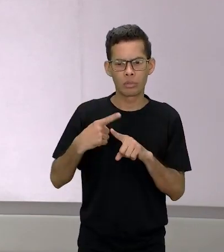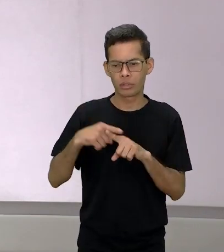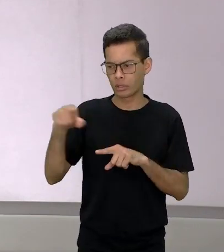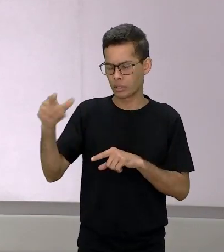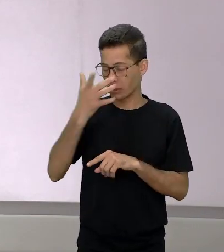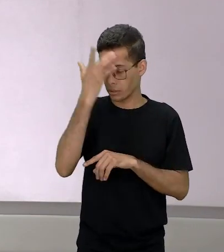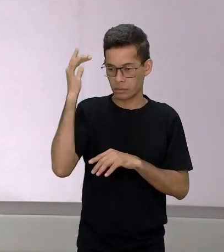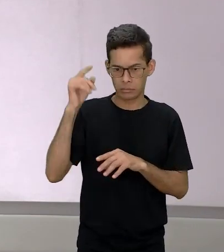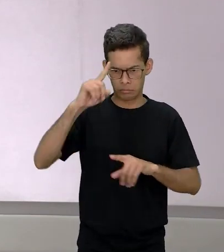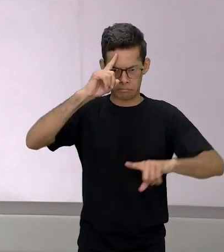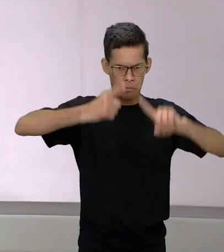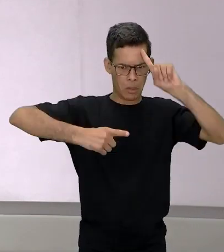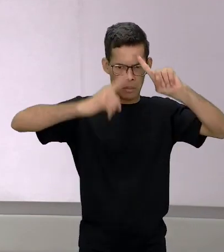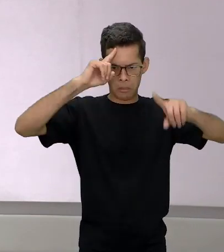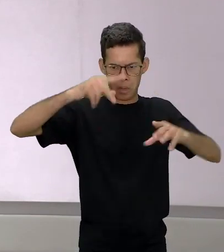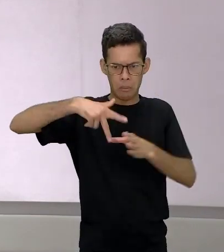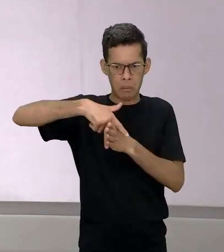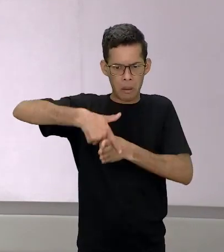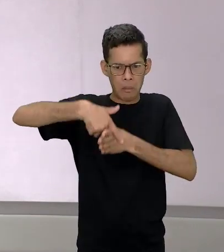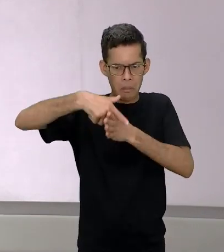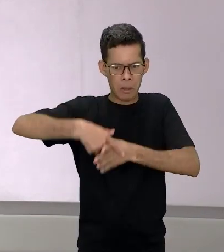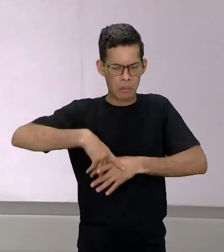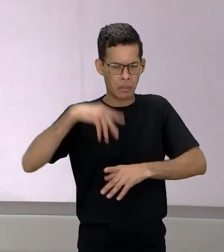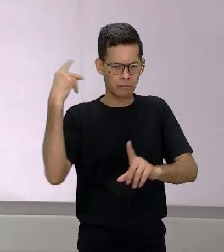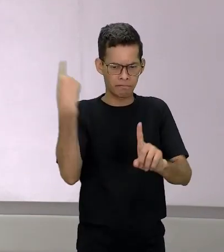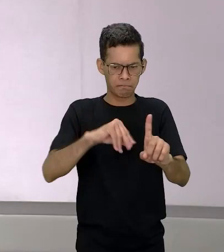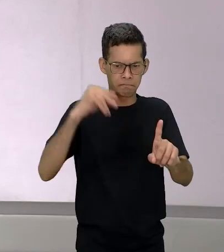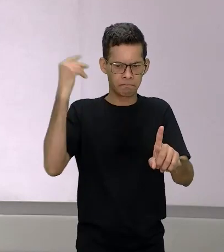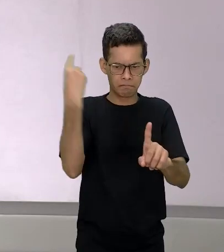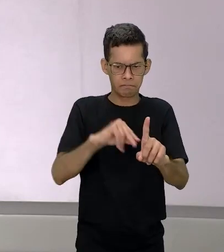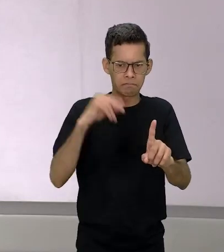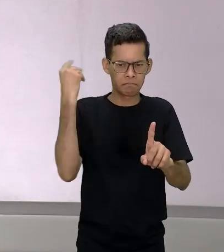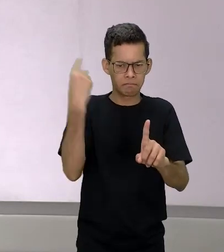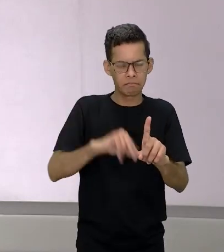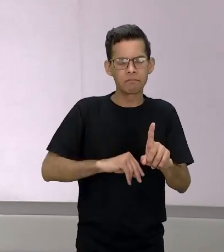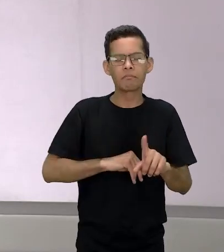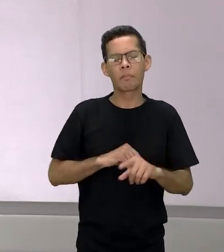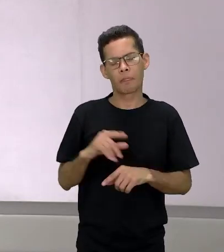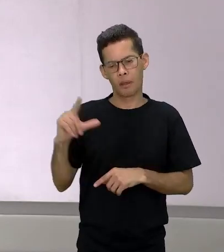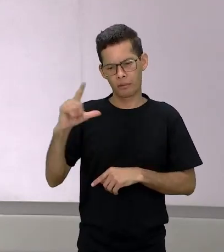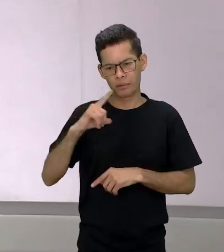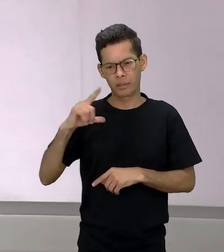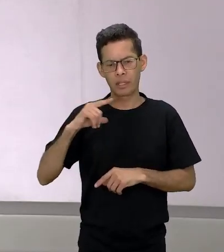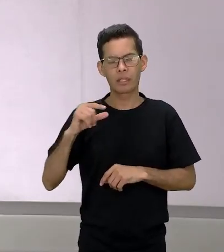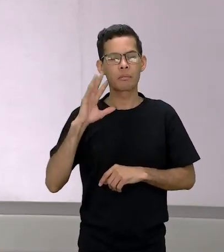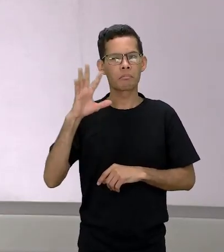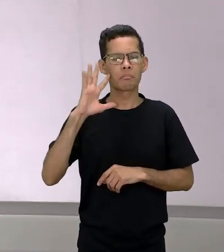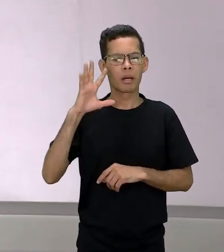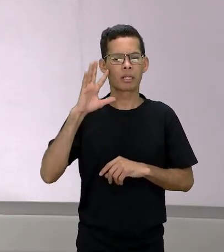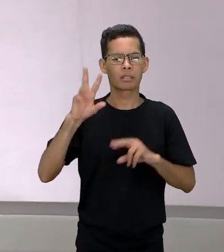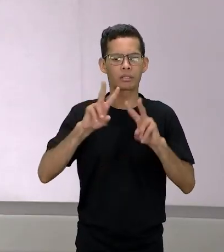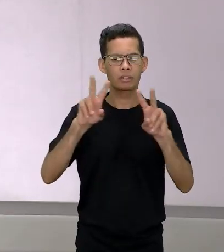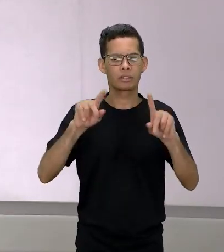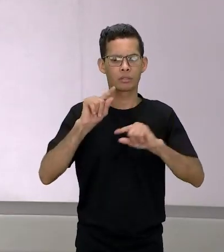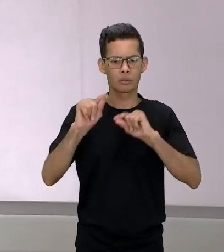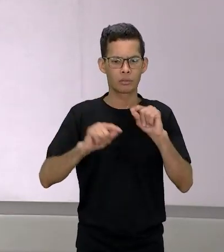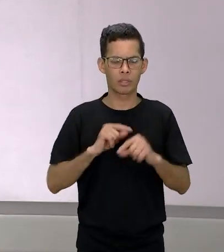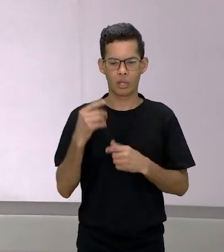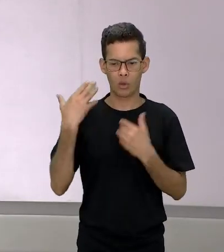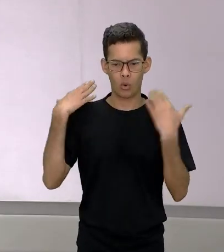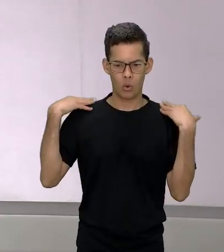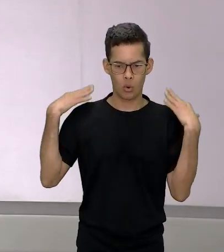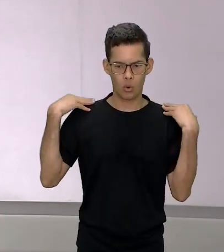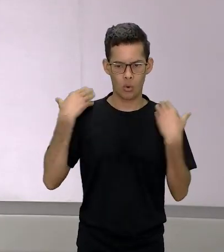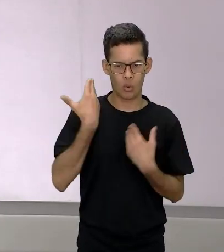com grandes golpes de chicote então aqui nós também temos a nuca quebrada então pensando no ombro